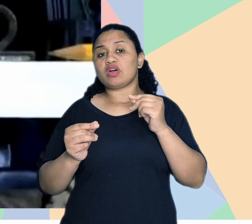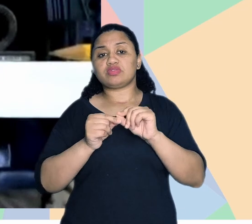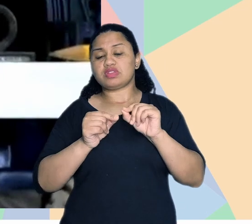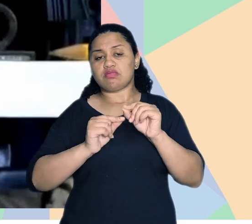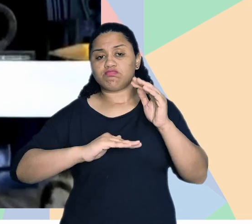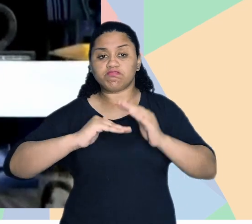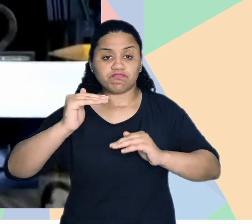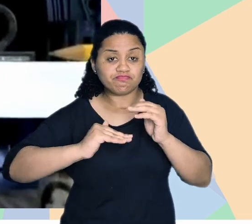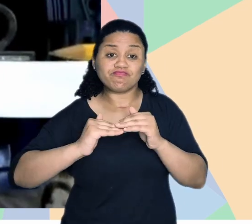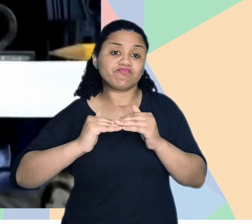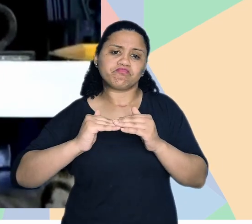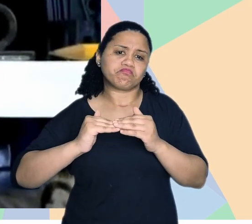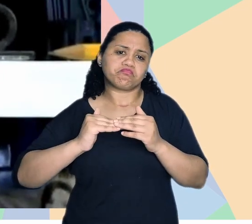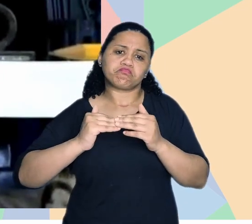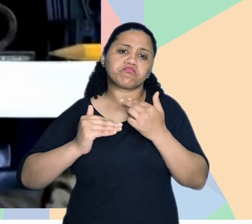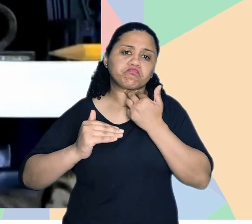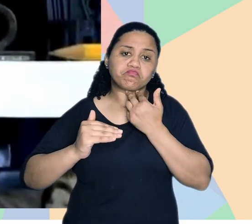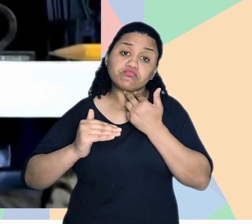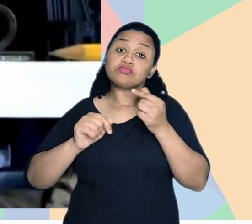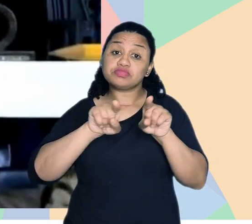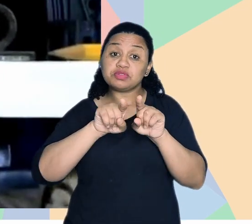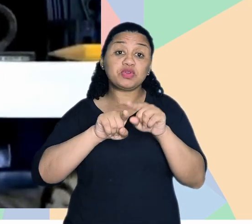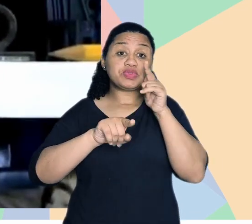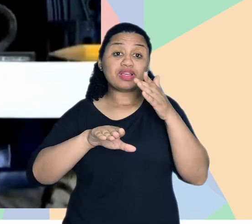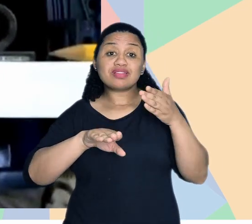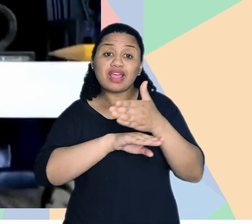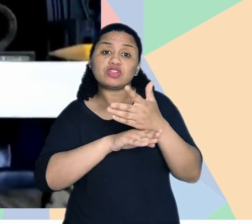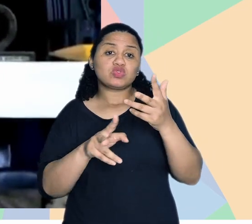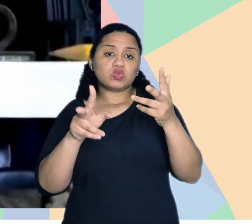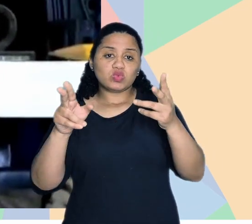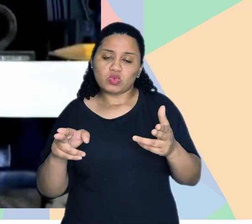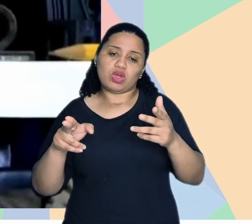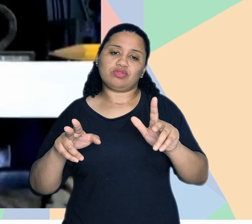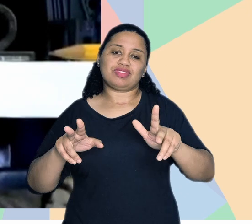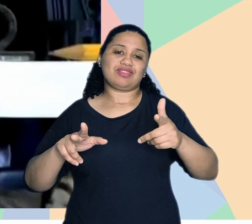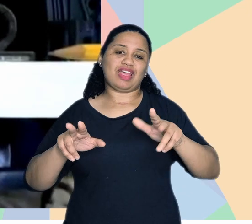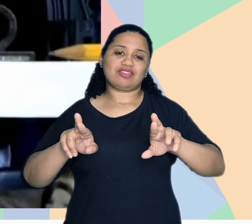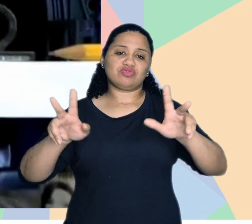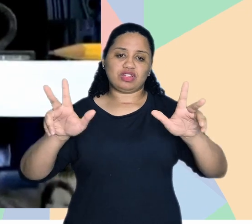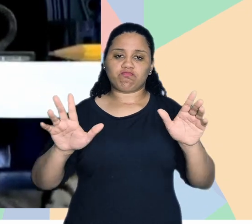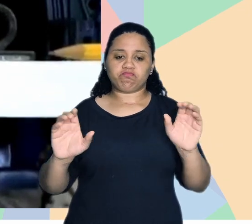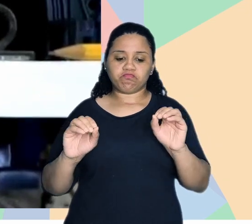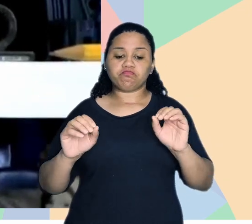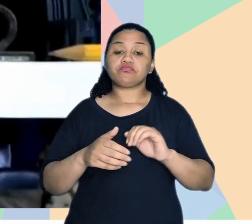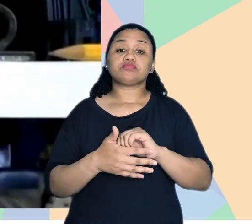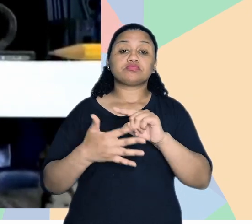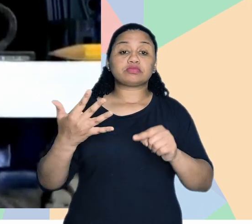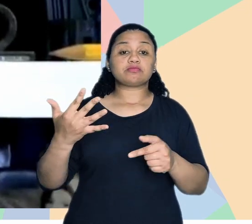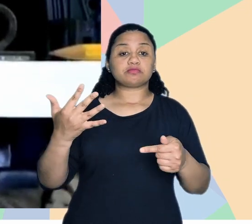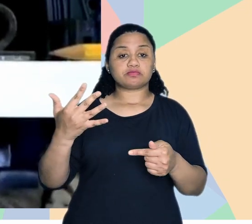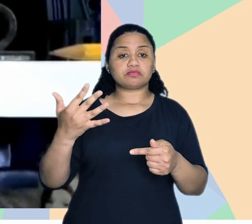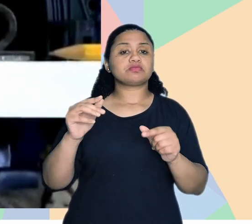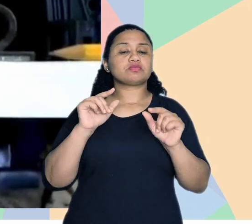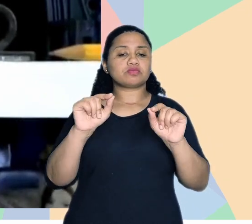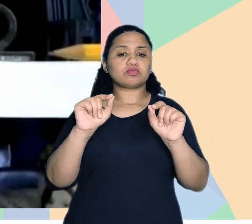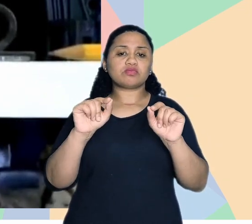possam executar alguma tarefa, né? Não têm essa possibilidade, também têm o mesmo acesso, né? Não fazem diferença alguma. E